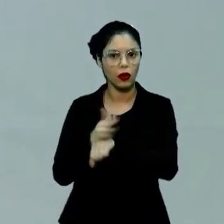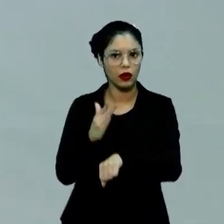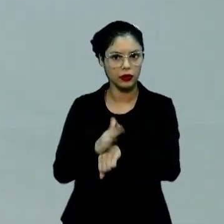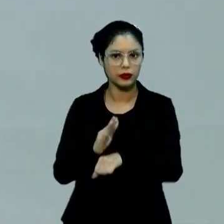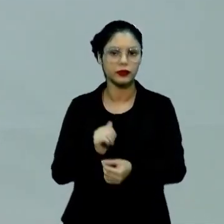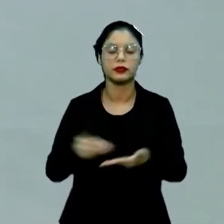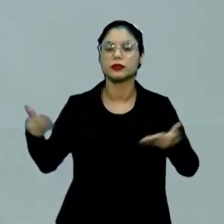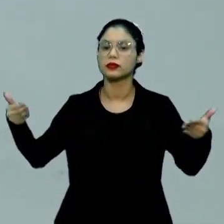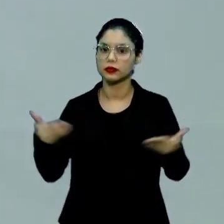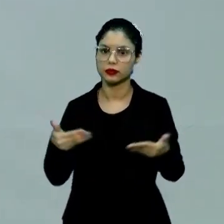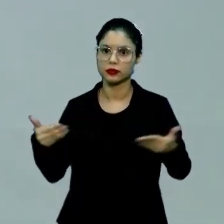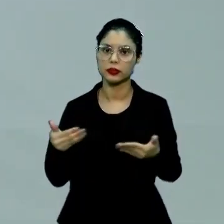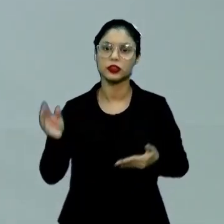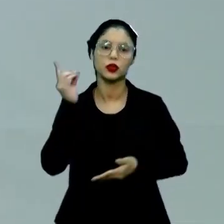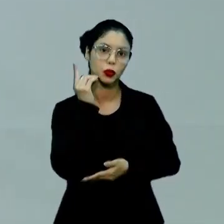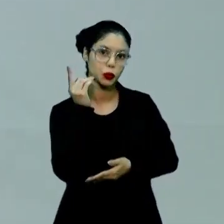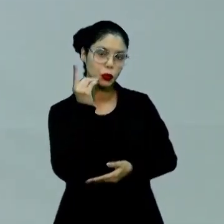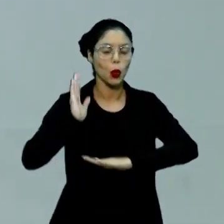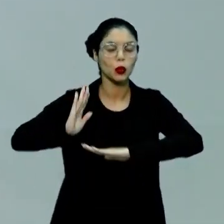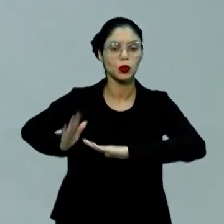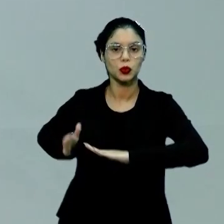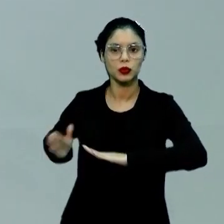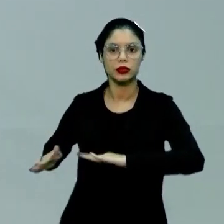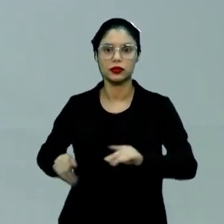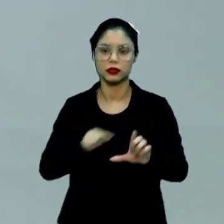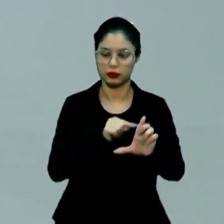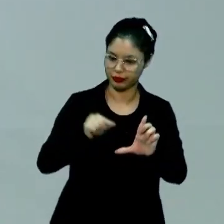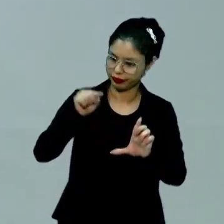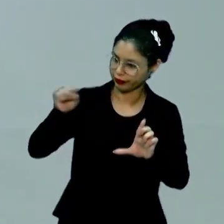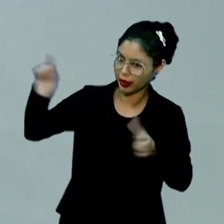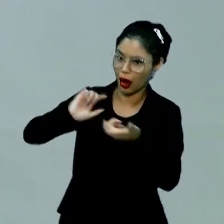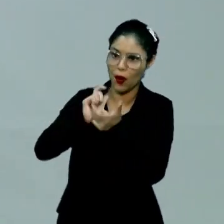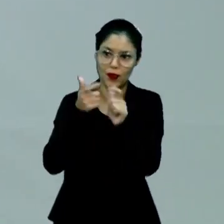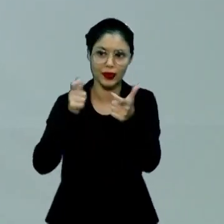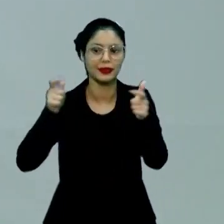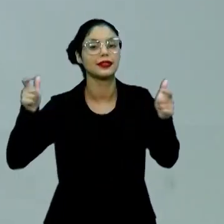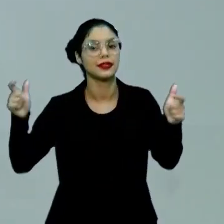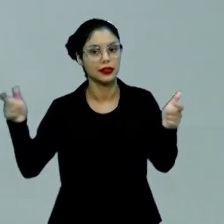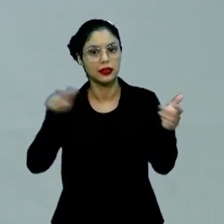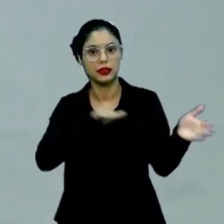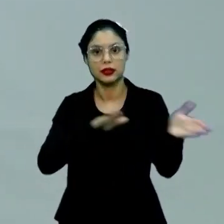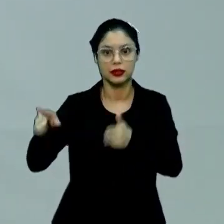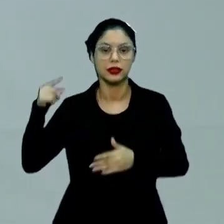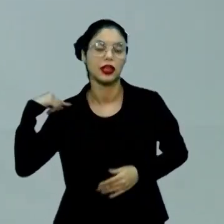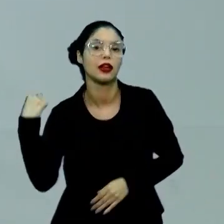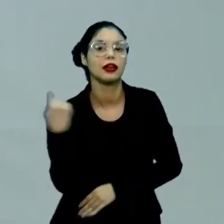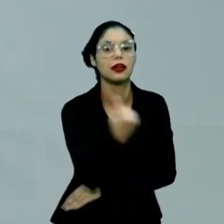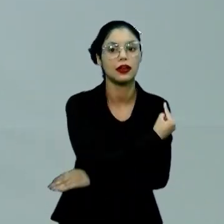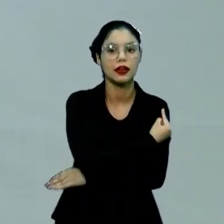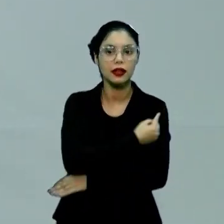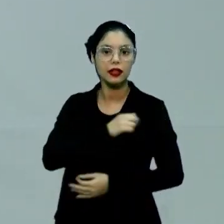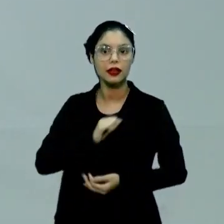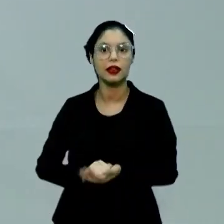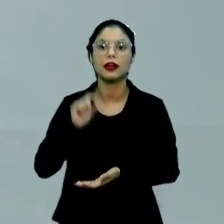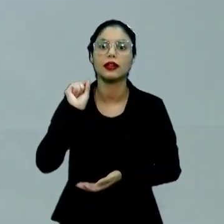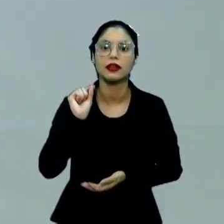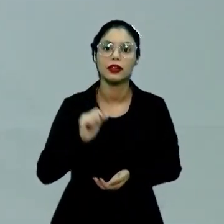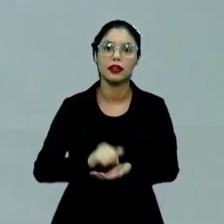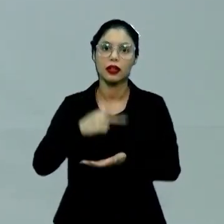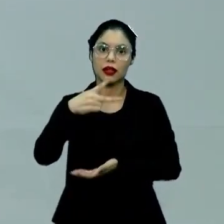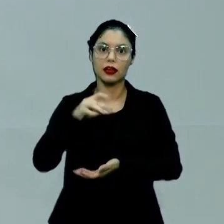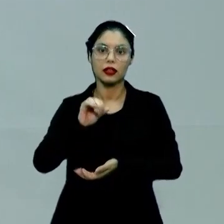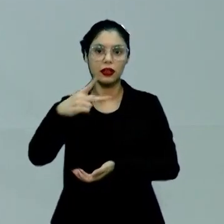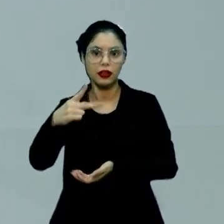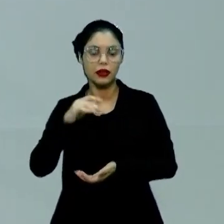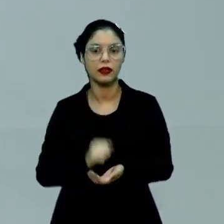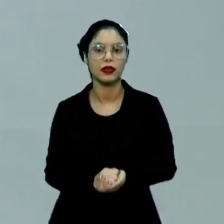atual, contemporânea, que vem escalando grandemente e que não faz parte da nossa cultura latina, é o K-pop, que